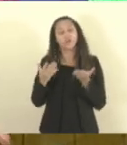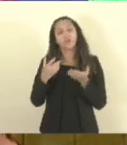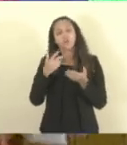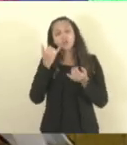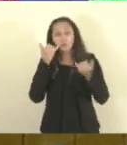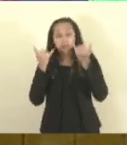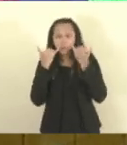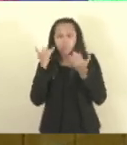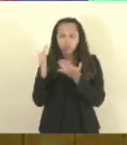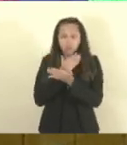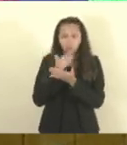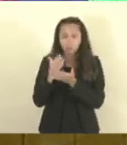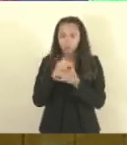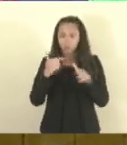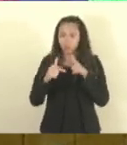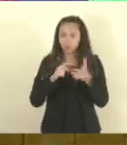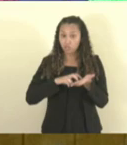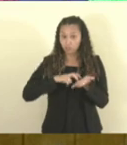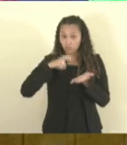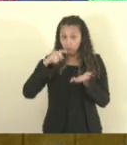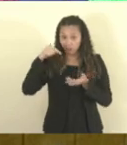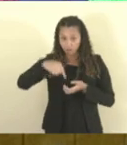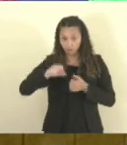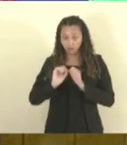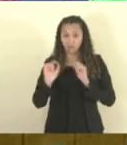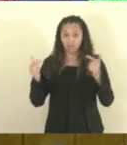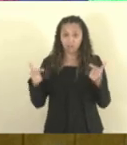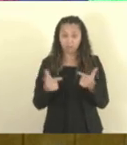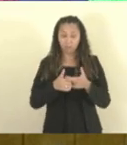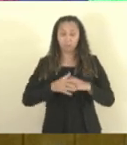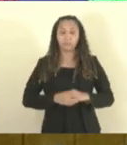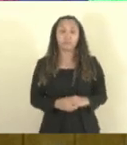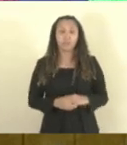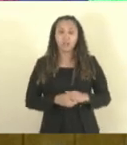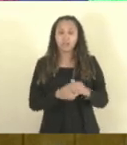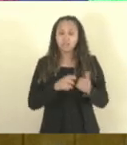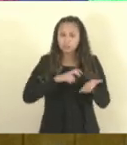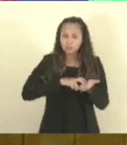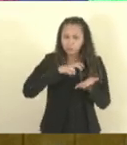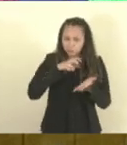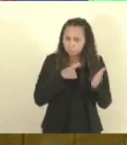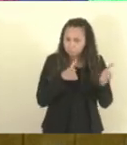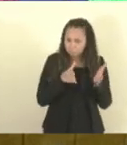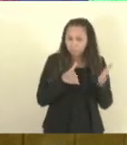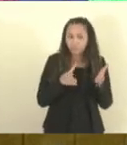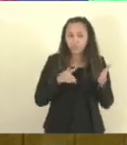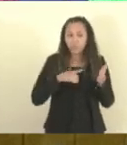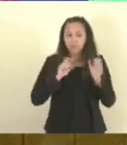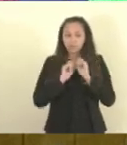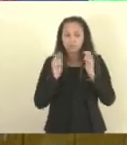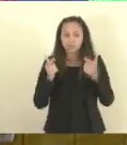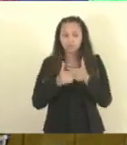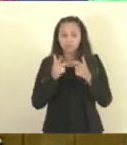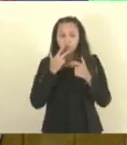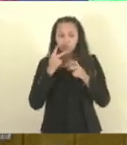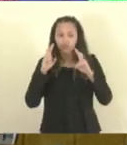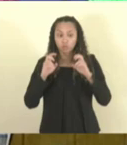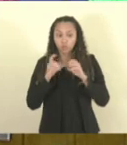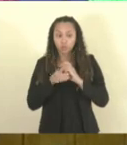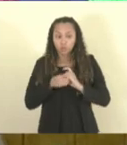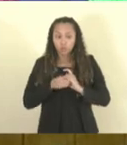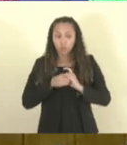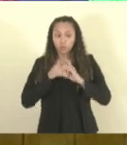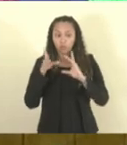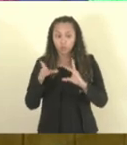você sobre os trabalhos de hoje mais cedo aqui na Assembleia. Durante a manhã, a Alice realizou o seminário sobre democracia,